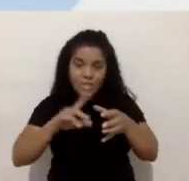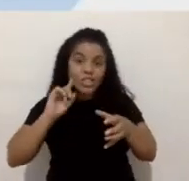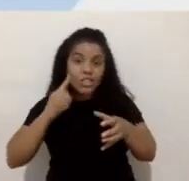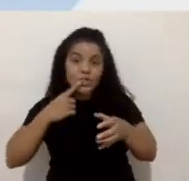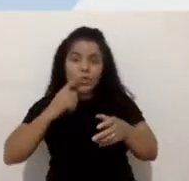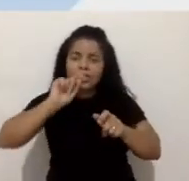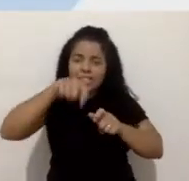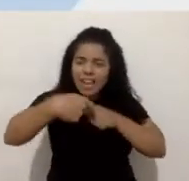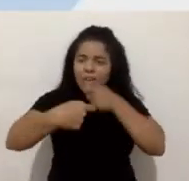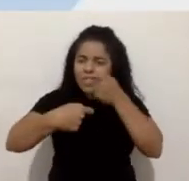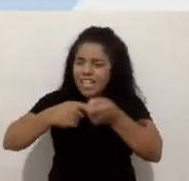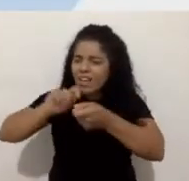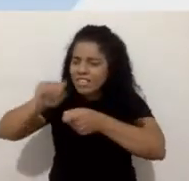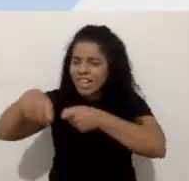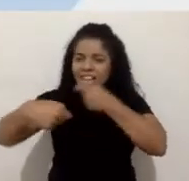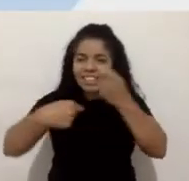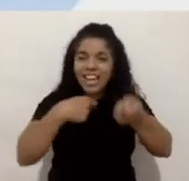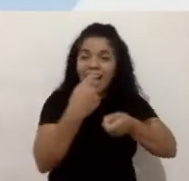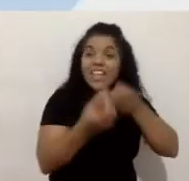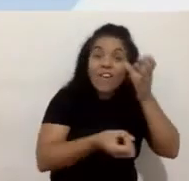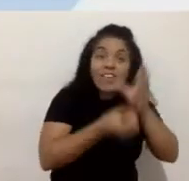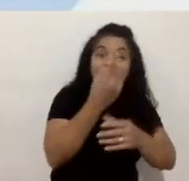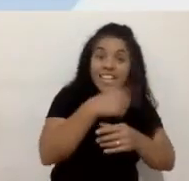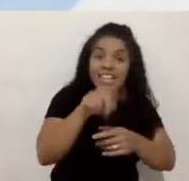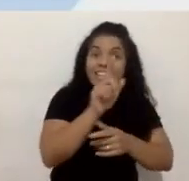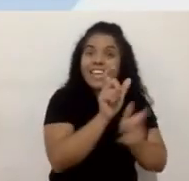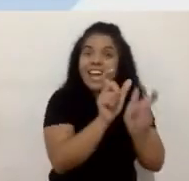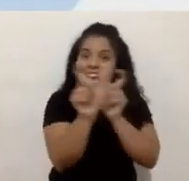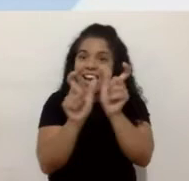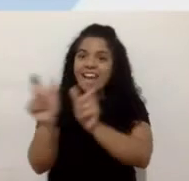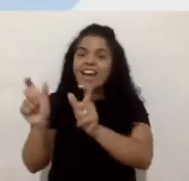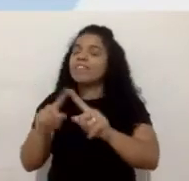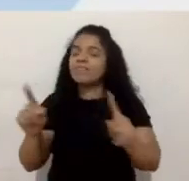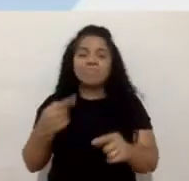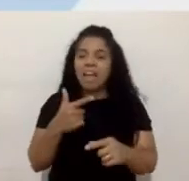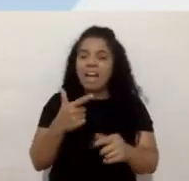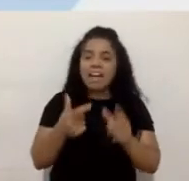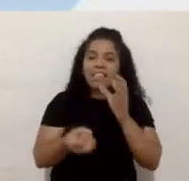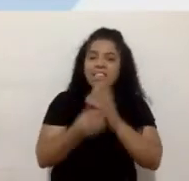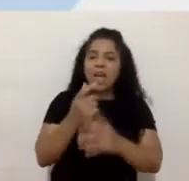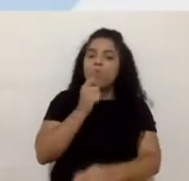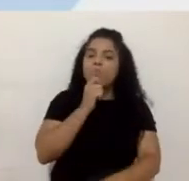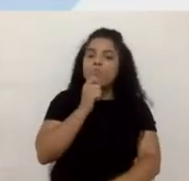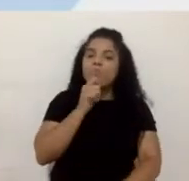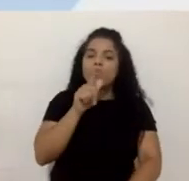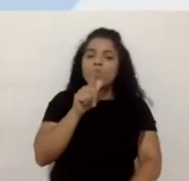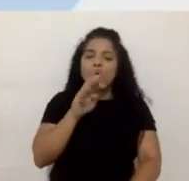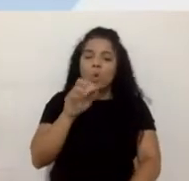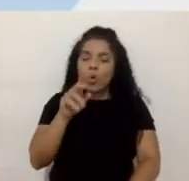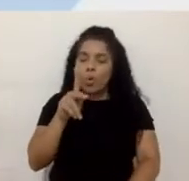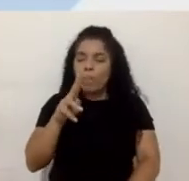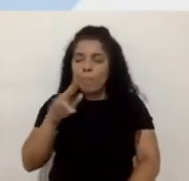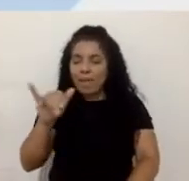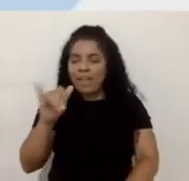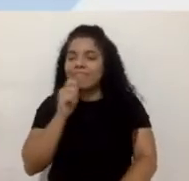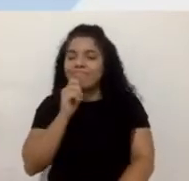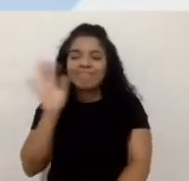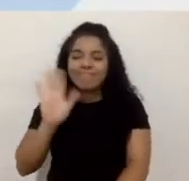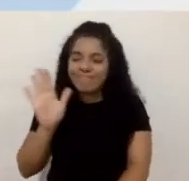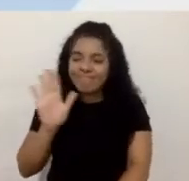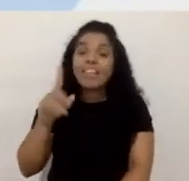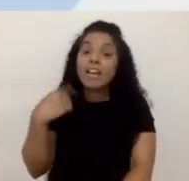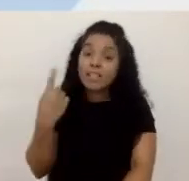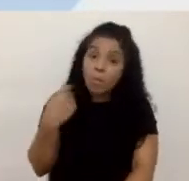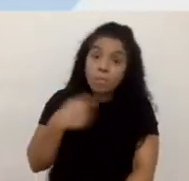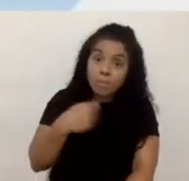né, esse nome para o produto. Isso não aconteceu ainda, o que mostra, né, que a gente está ainda muito distante dessa comunidade, que a gente tem que procurar acessar